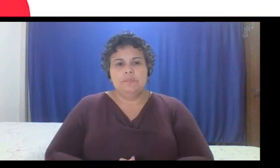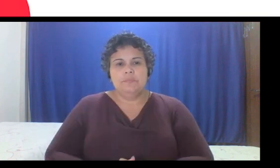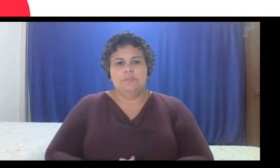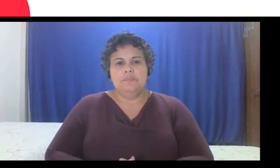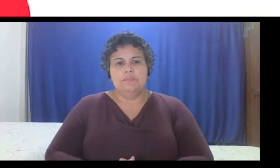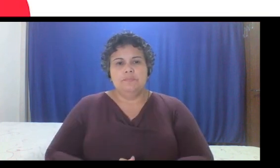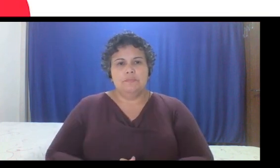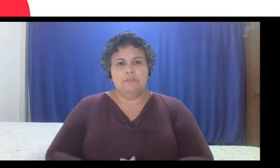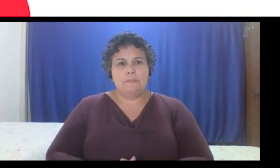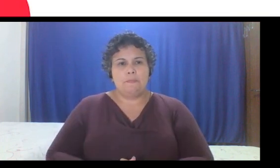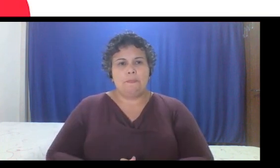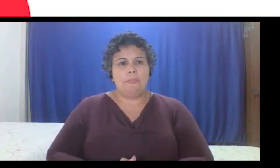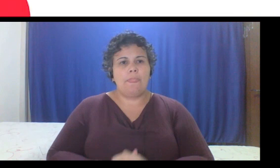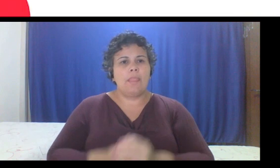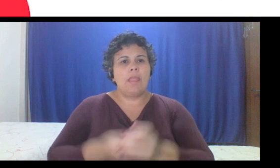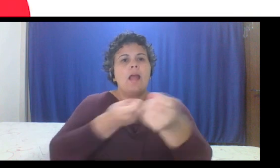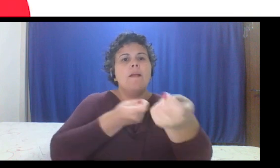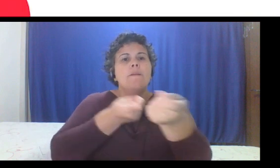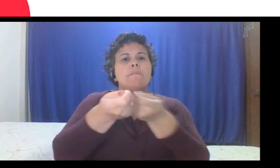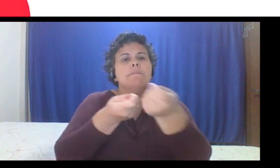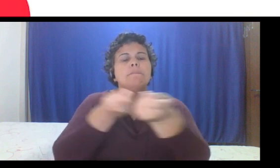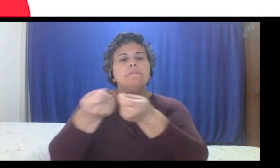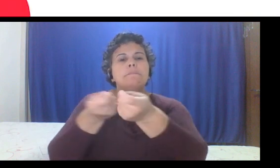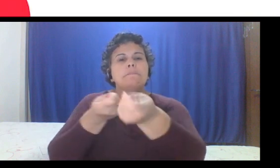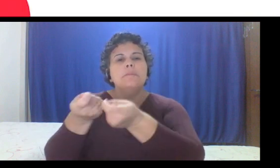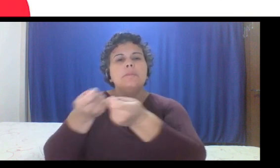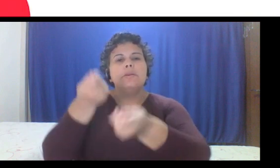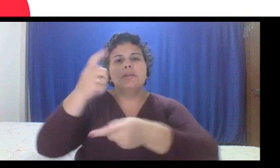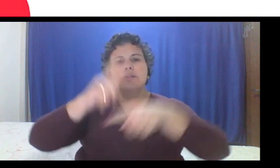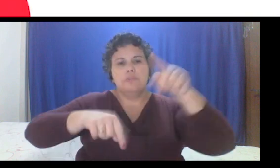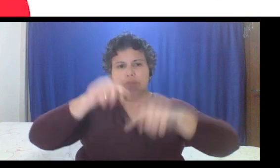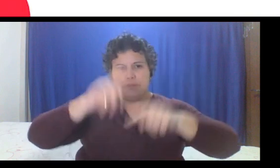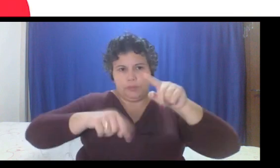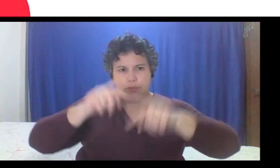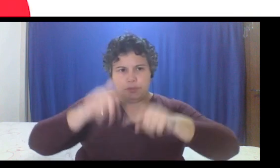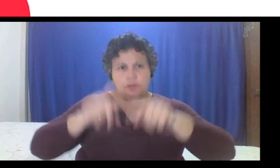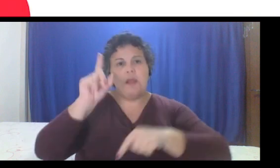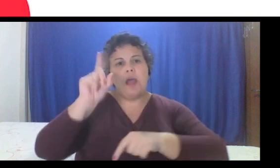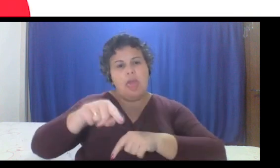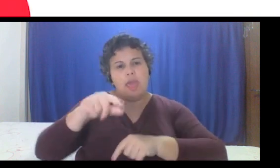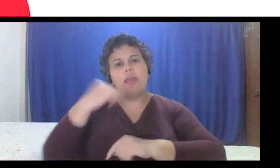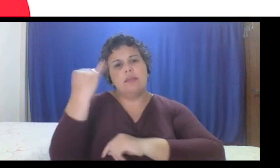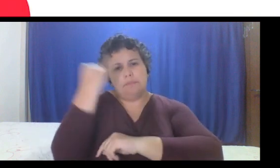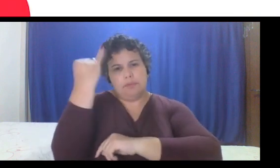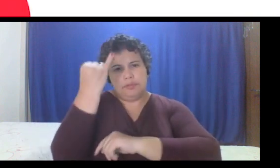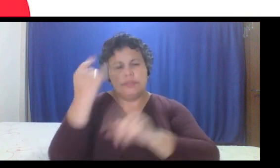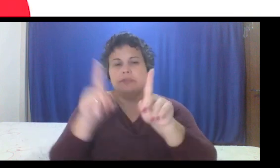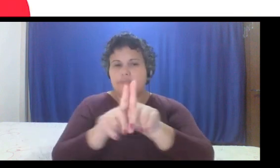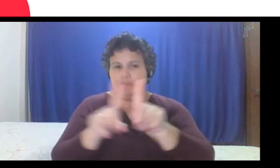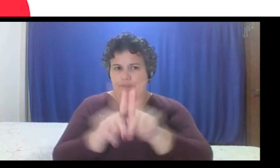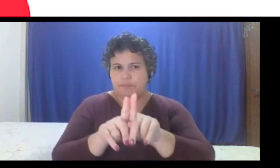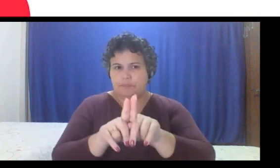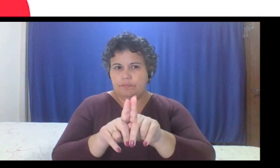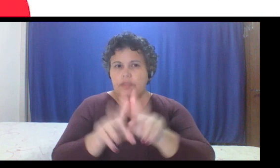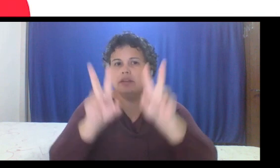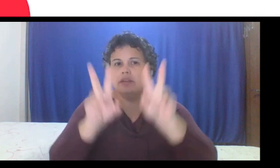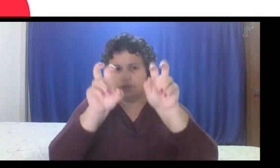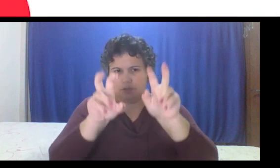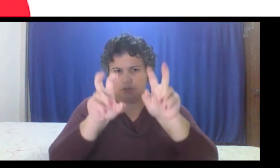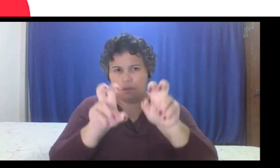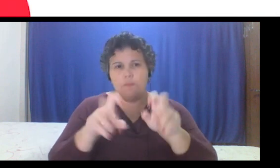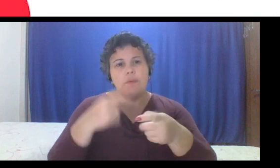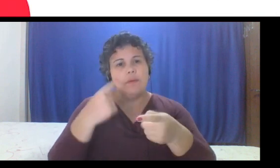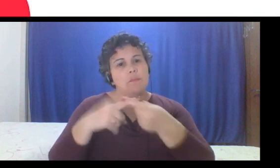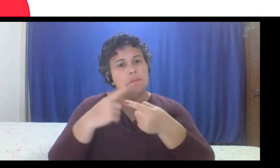Métricas de produto, gente, isso também é extremamente importante nesse pilar, o que eu já estiver funcionando, é